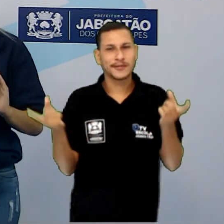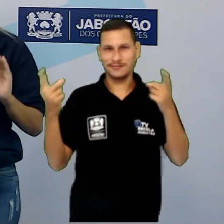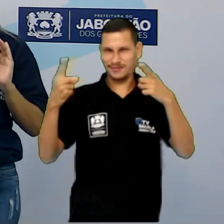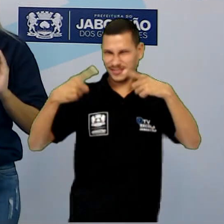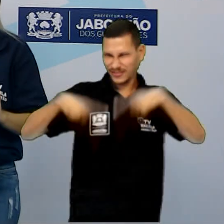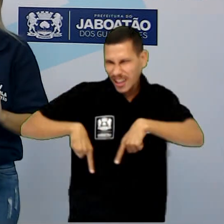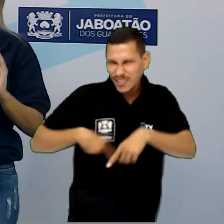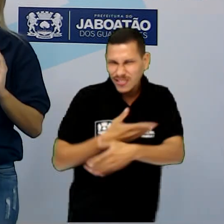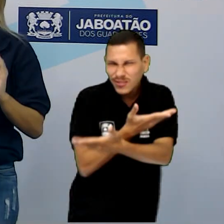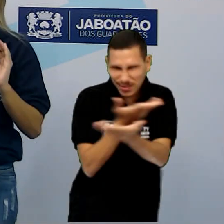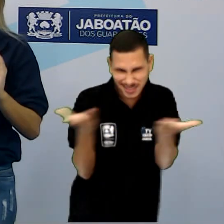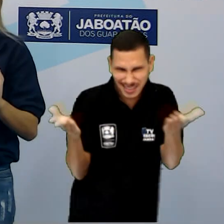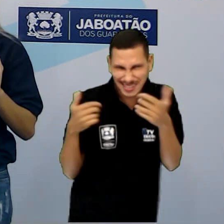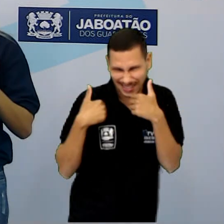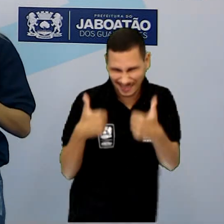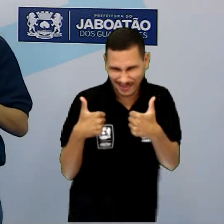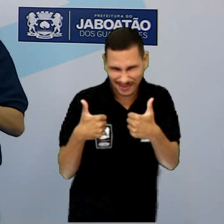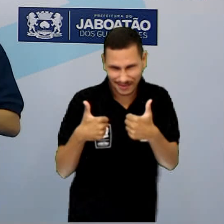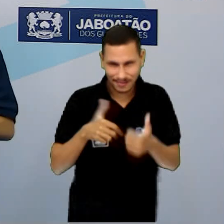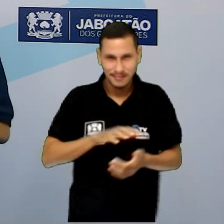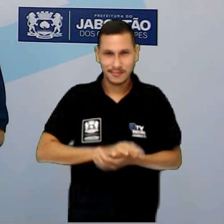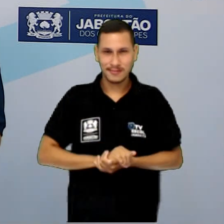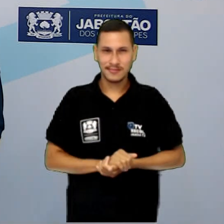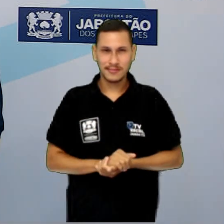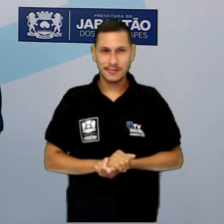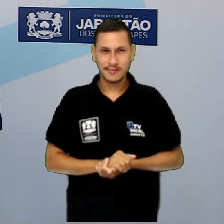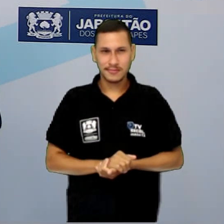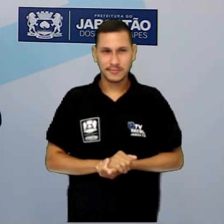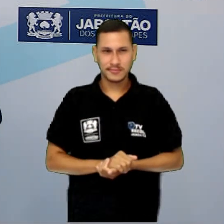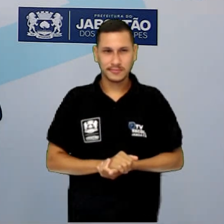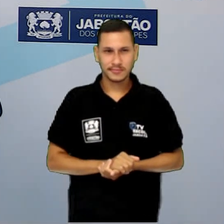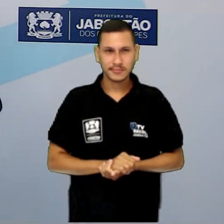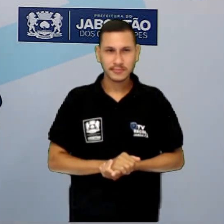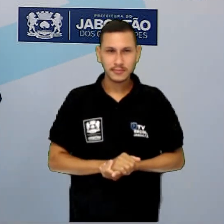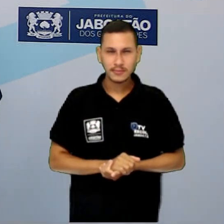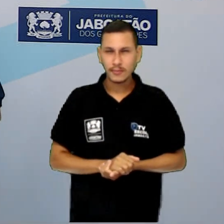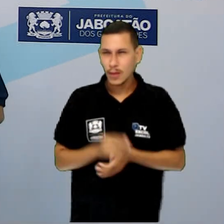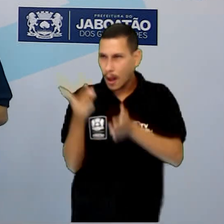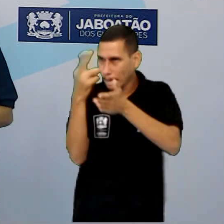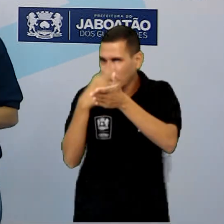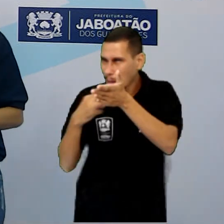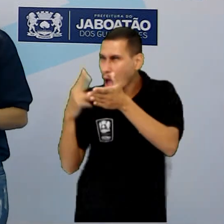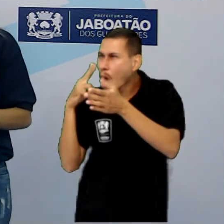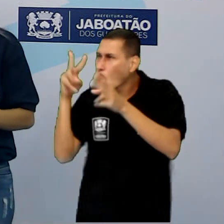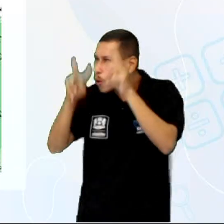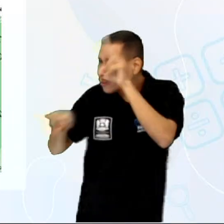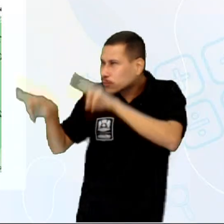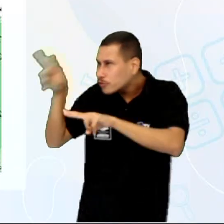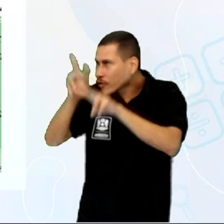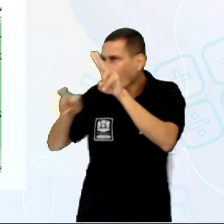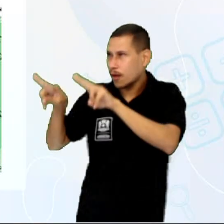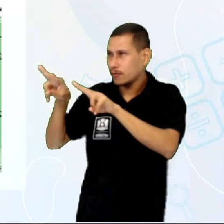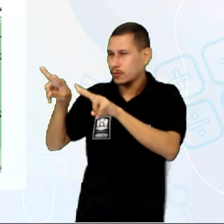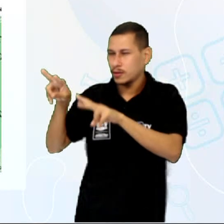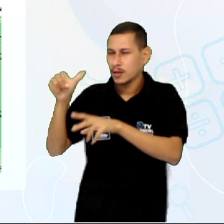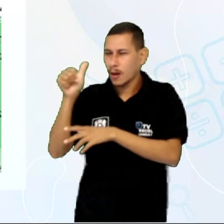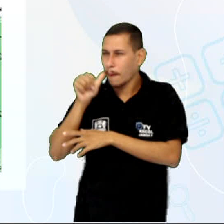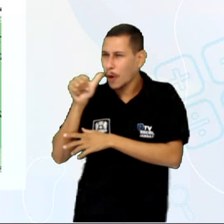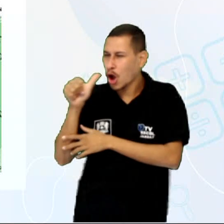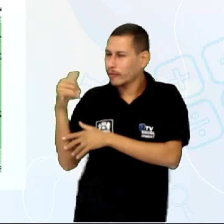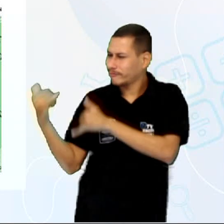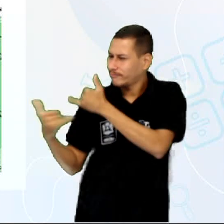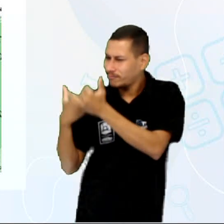desafio para vocês. Observem aí a imagem. Carla vai